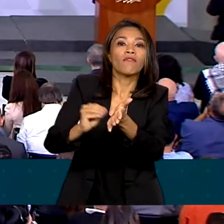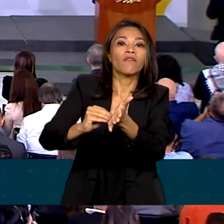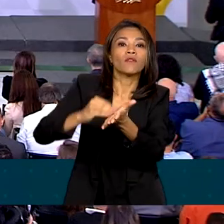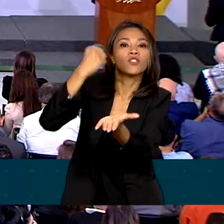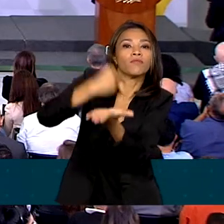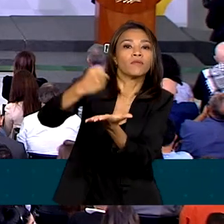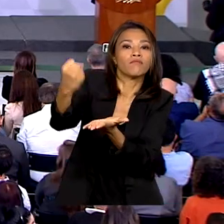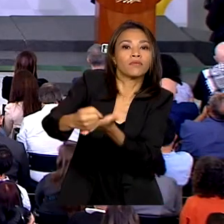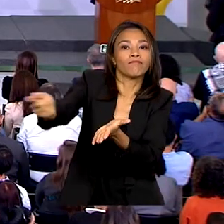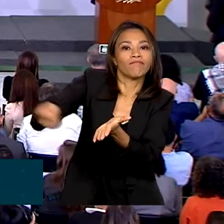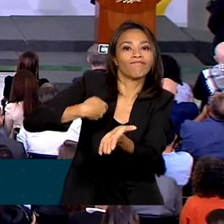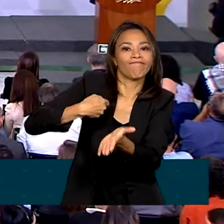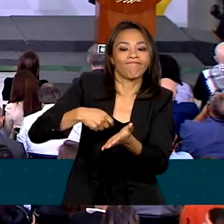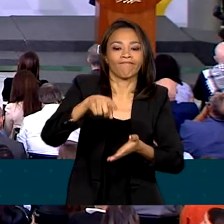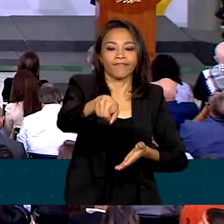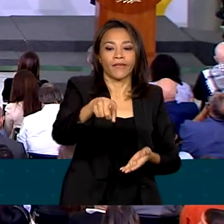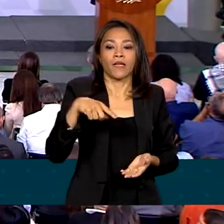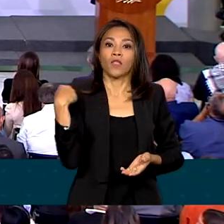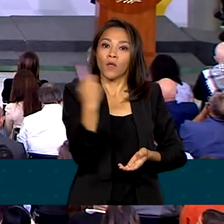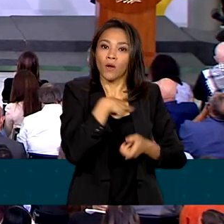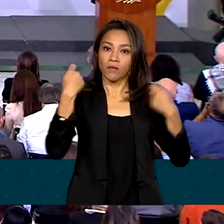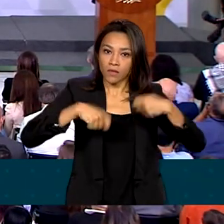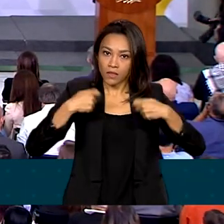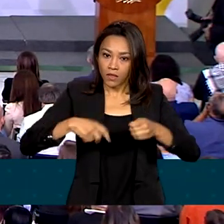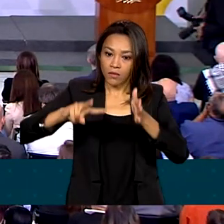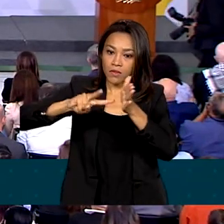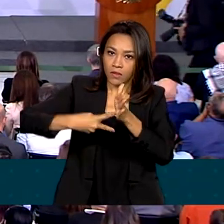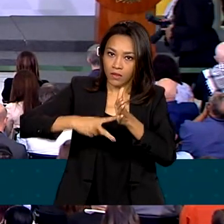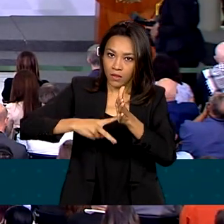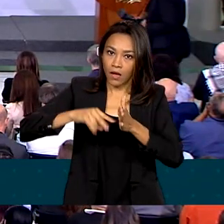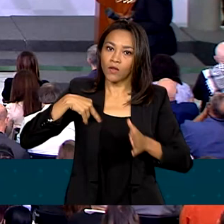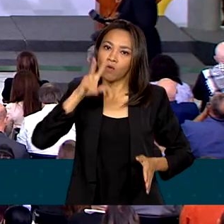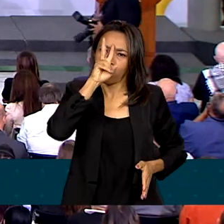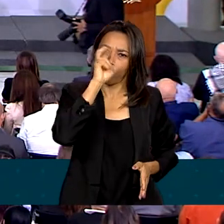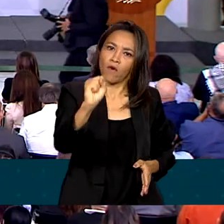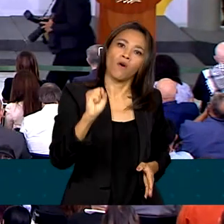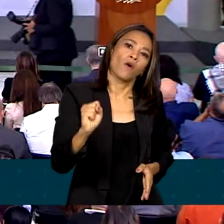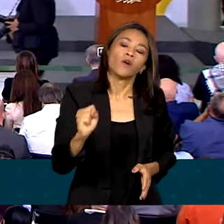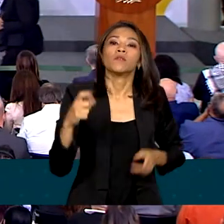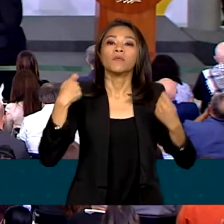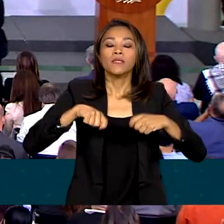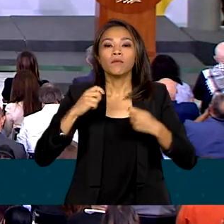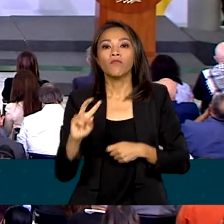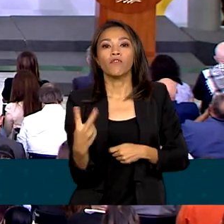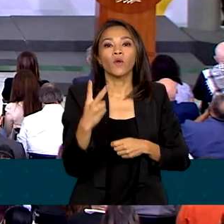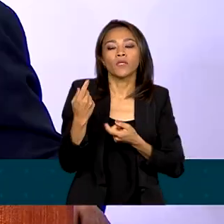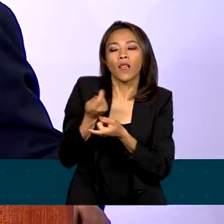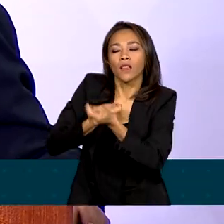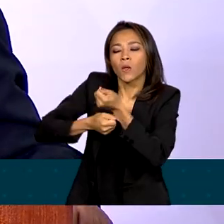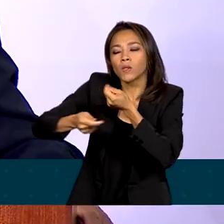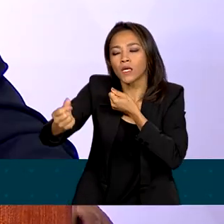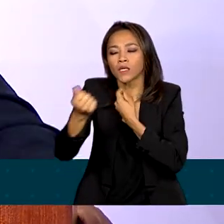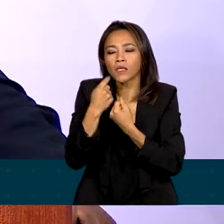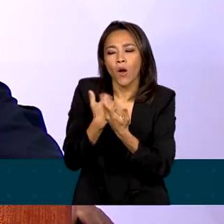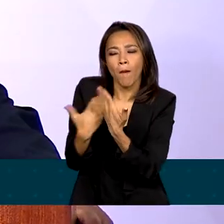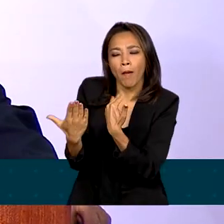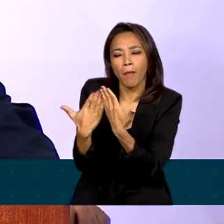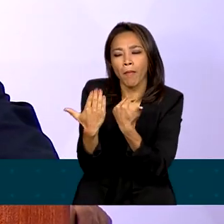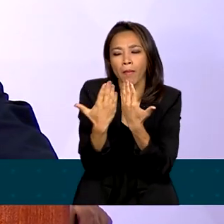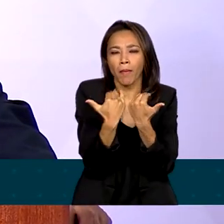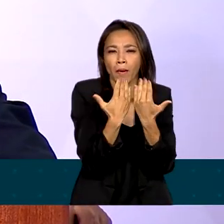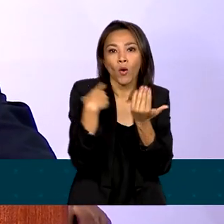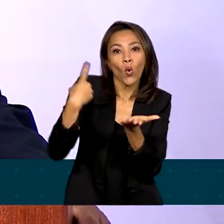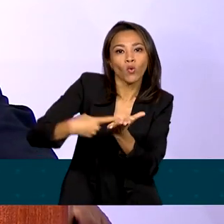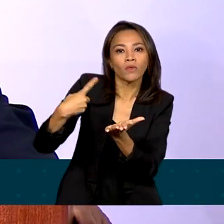precisamos de sindicatos cada vez mais fortes. Nós precisamos valorizar a negociação, contrato coletivo. É por aqui que nós